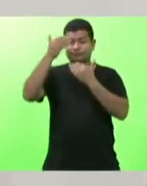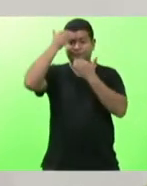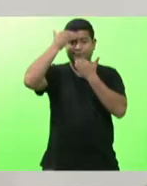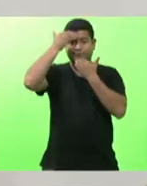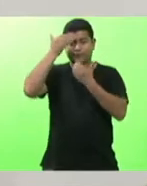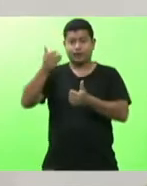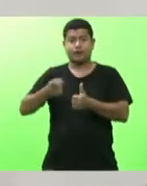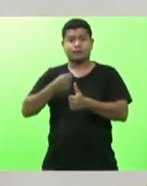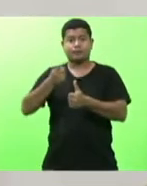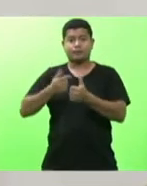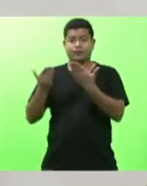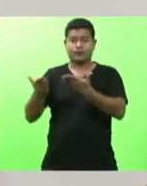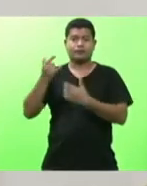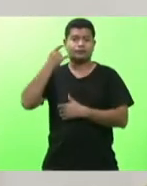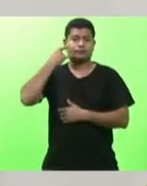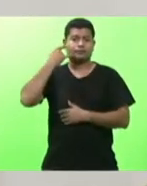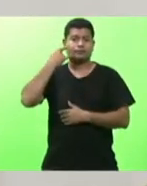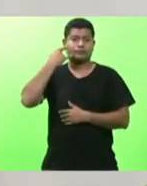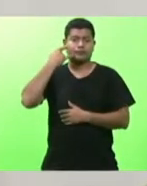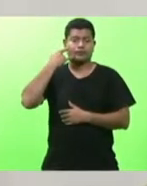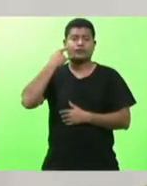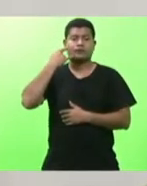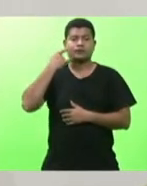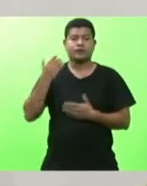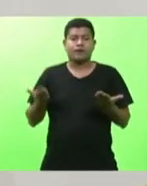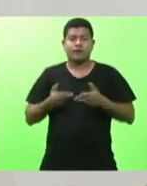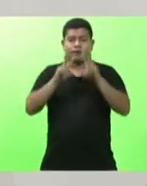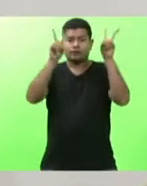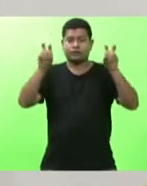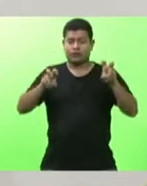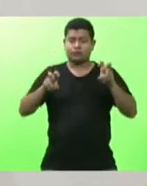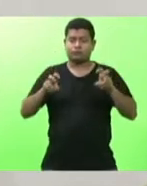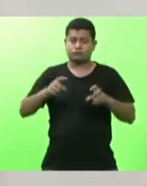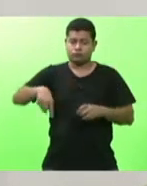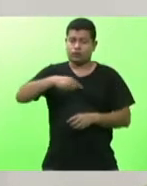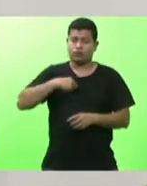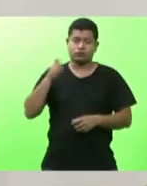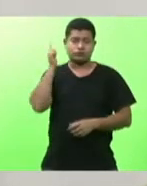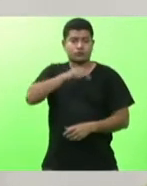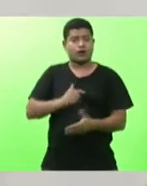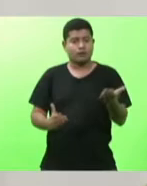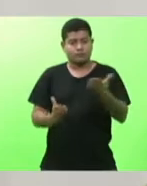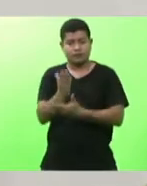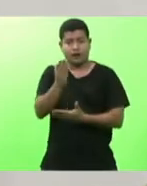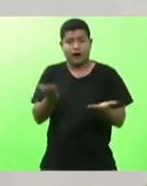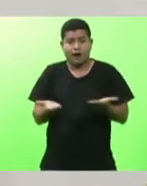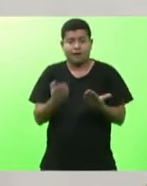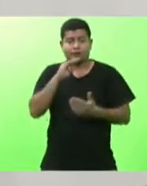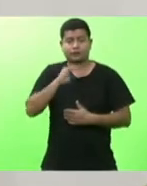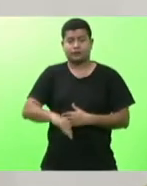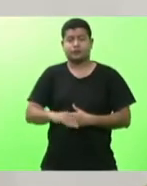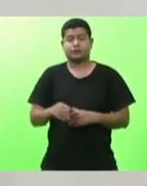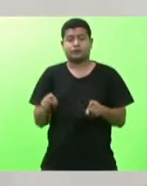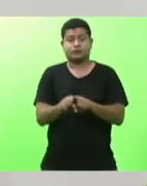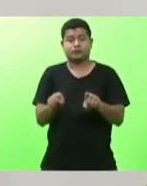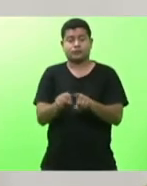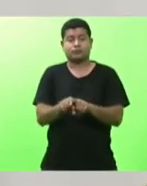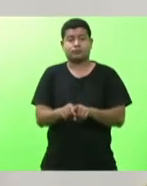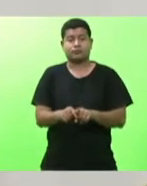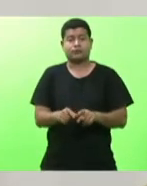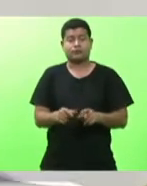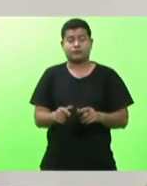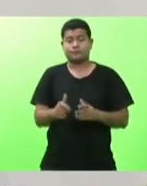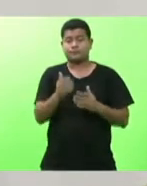ao presidente Mauro que põe em pauta essa matéria para que a gente possa aprová-la nessa tarde e quero também deixar aqui o meu